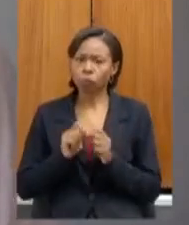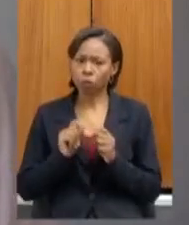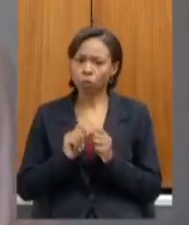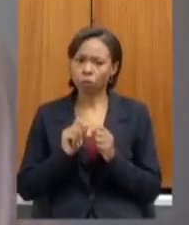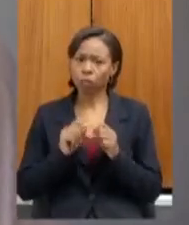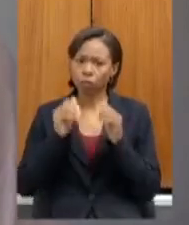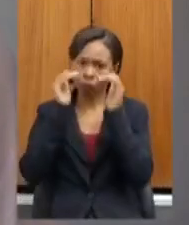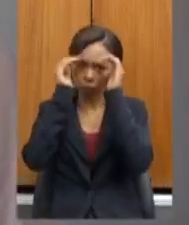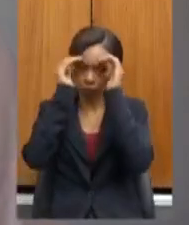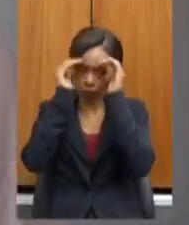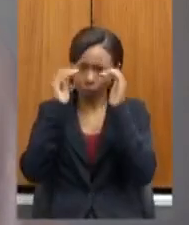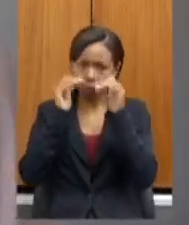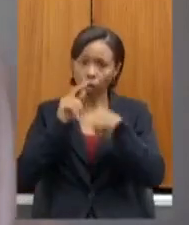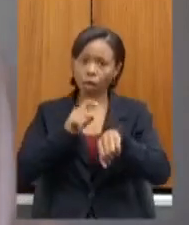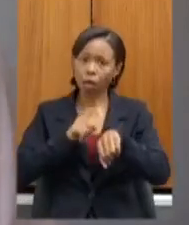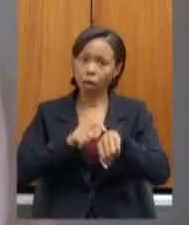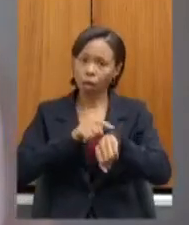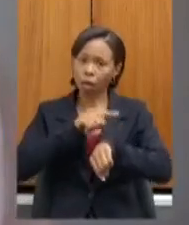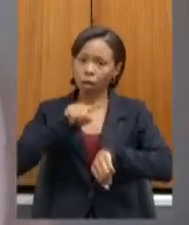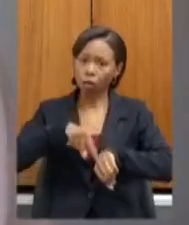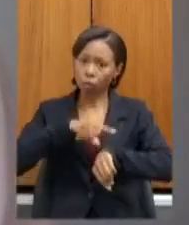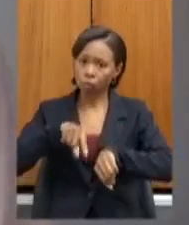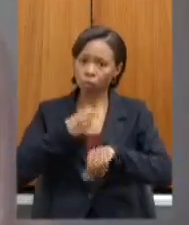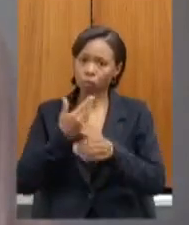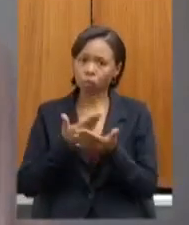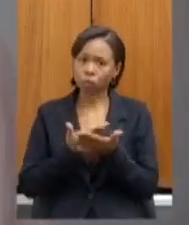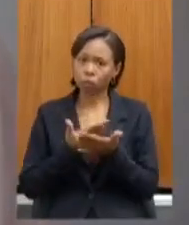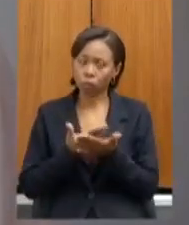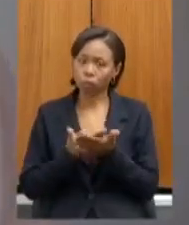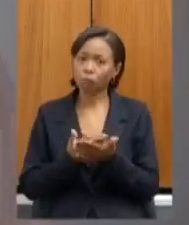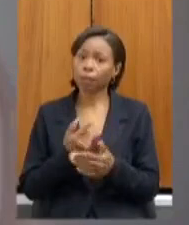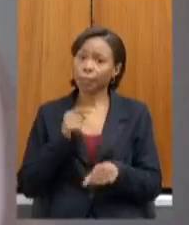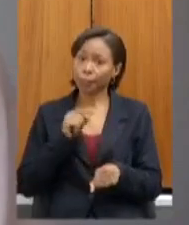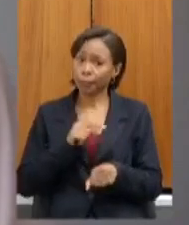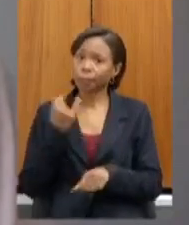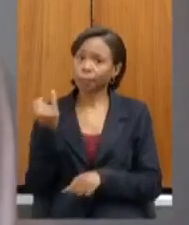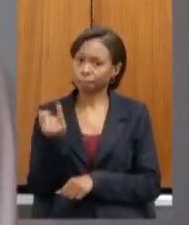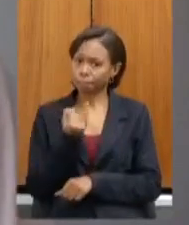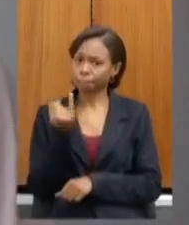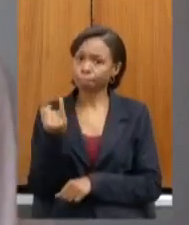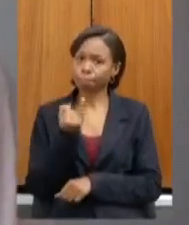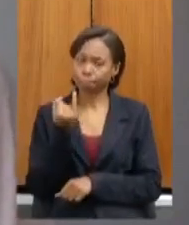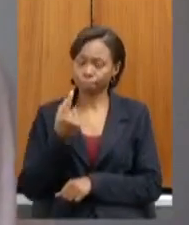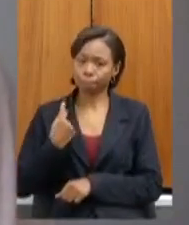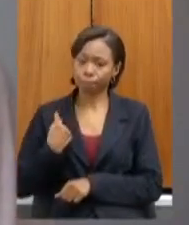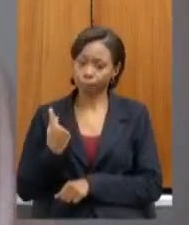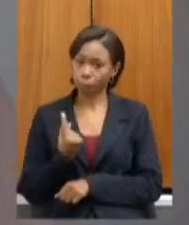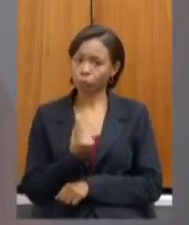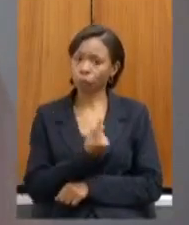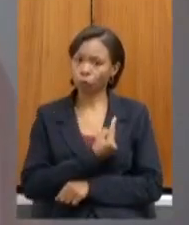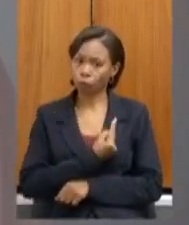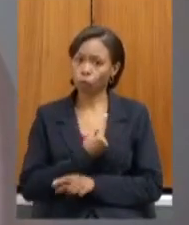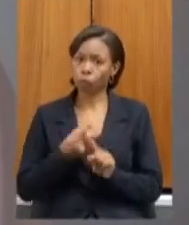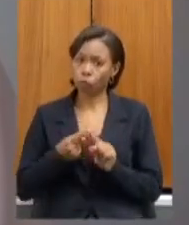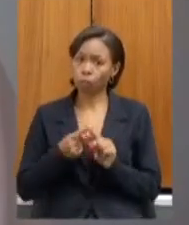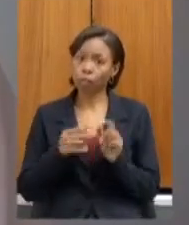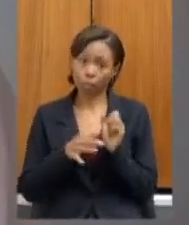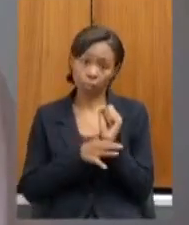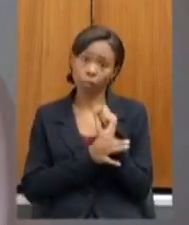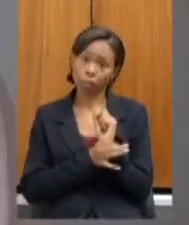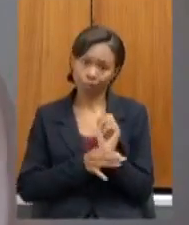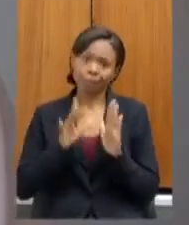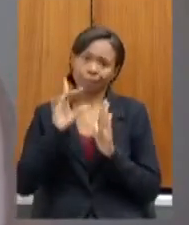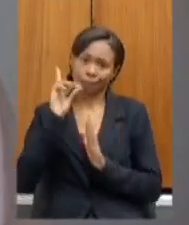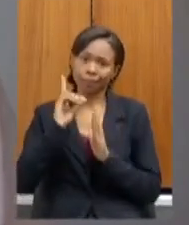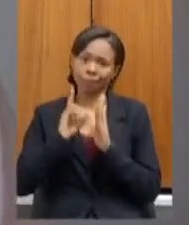cumprimento de carga horária isso é um ponto que para nós é muito importante porque é é garantia do direito